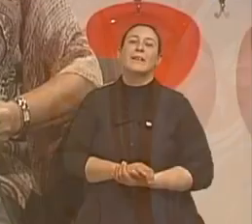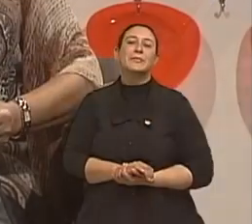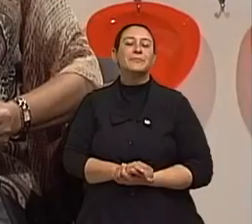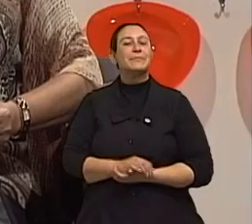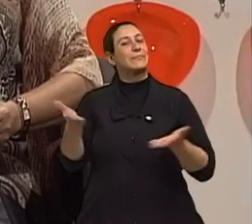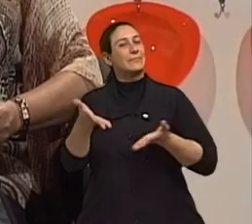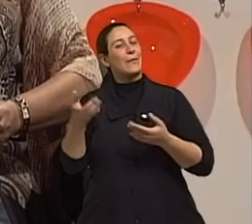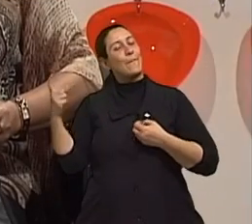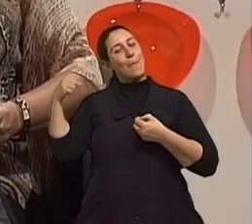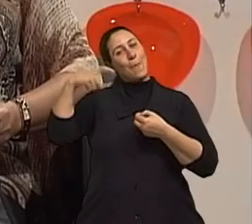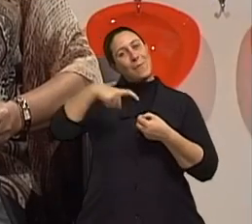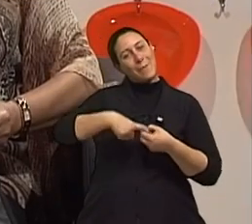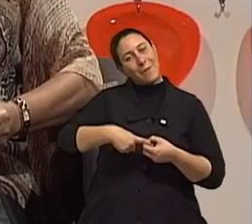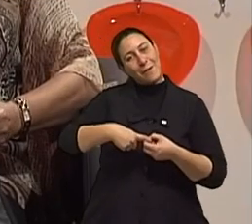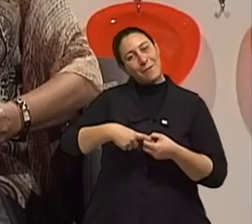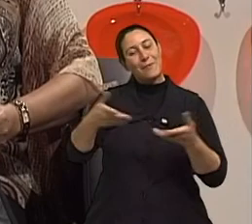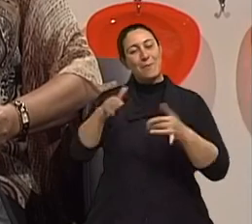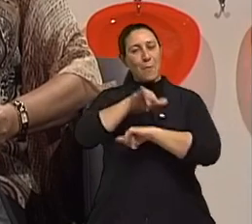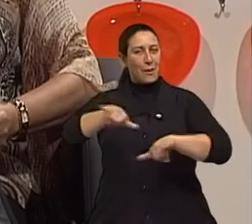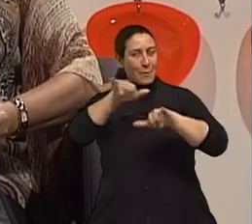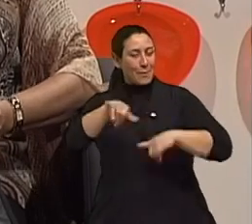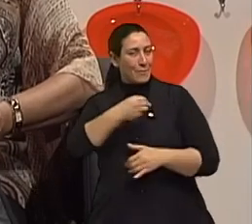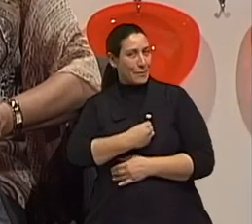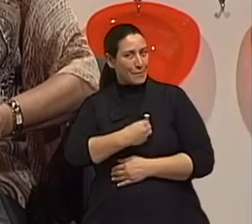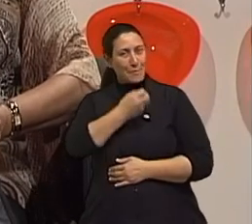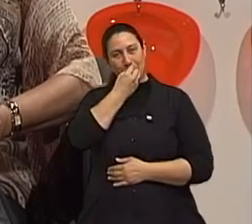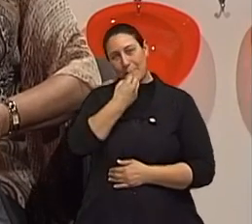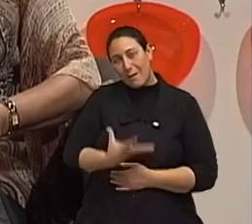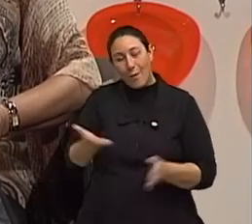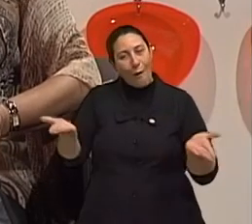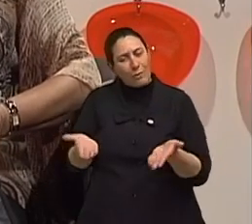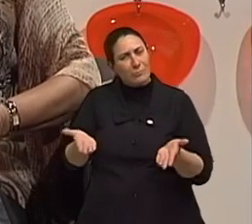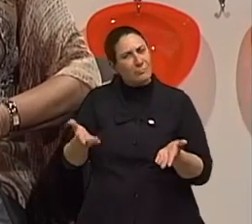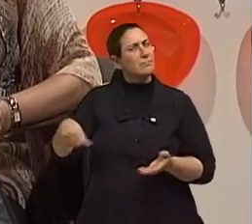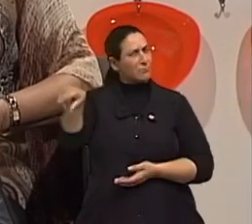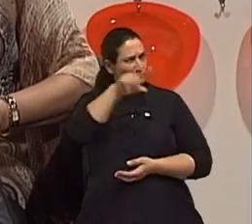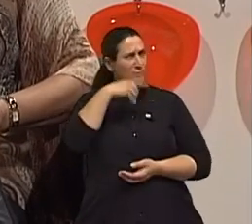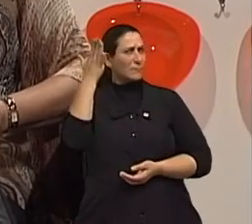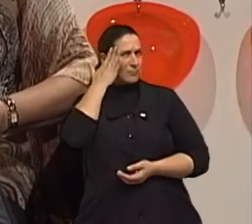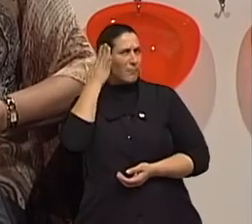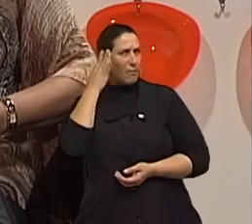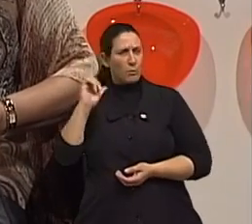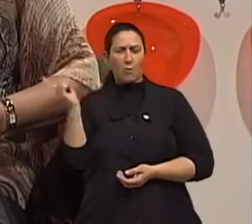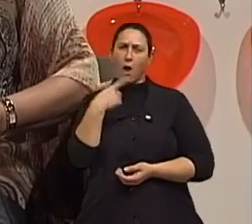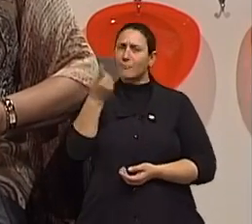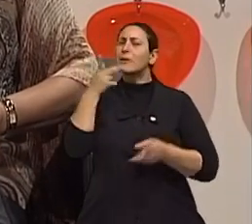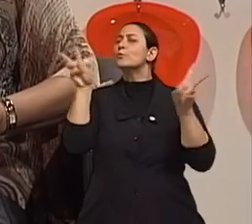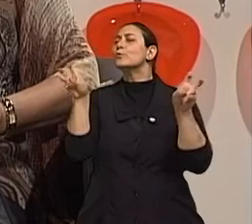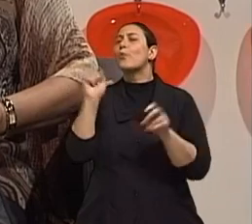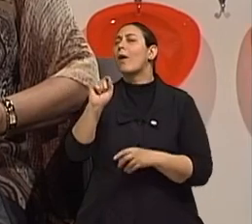Estamos voltando aqui para o nosso programa Viva Bem de hoje. Vocês estão vendo que a gente está trazendo um assunto